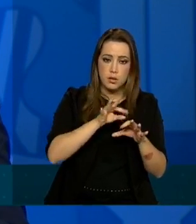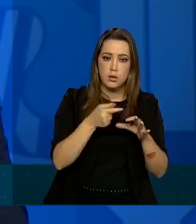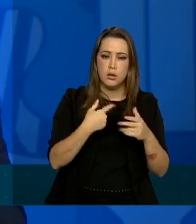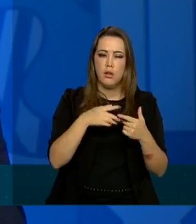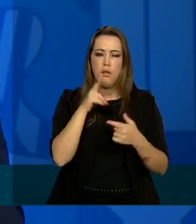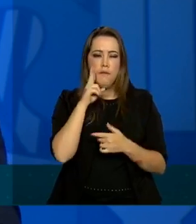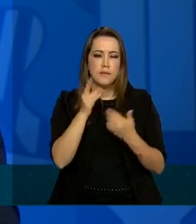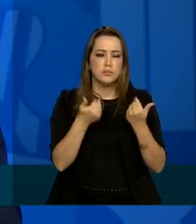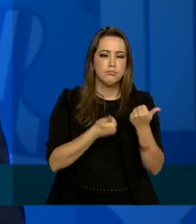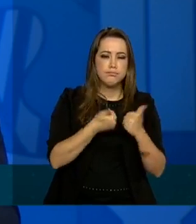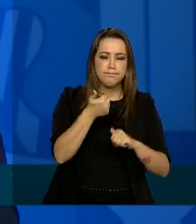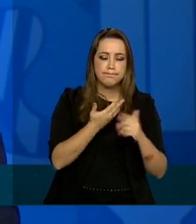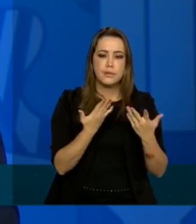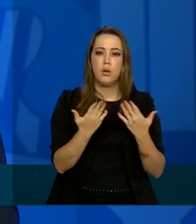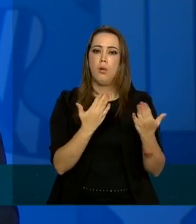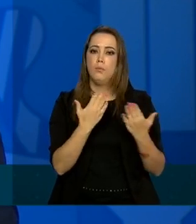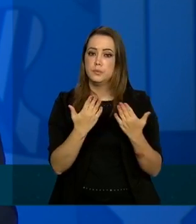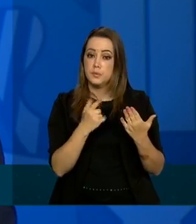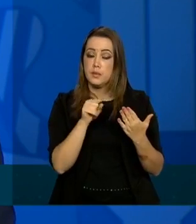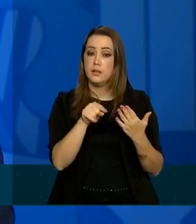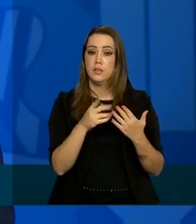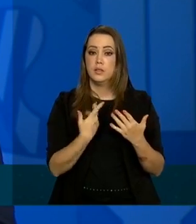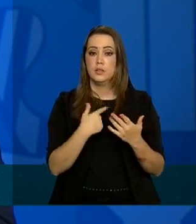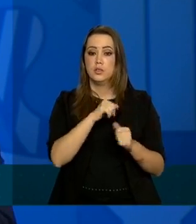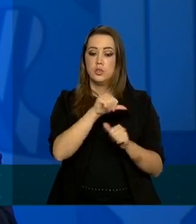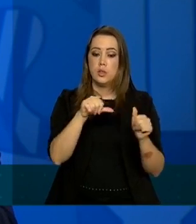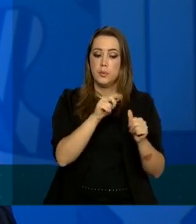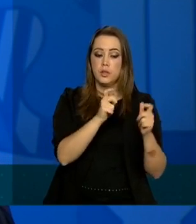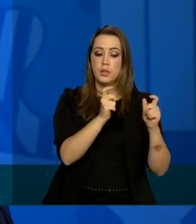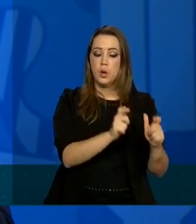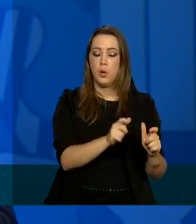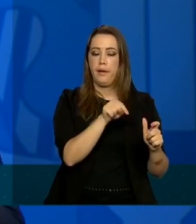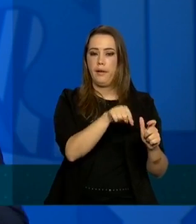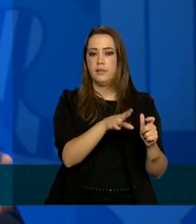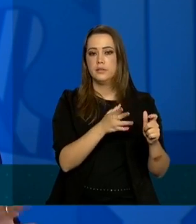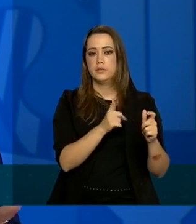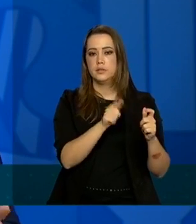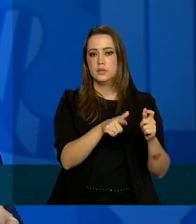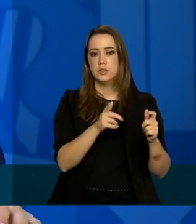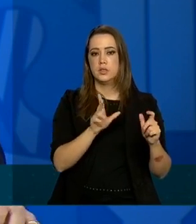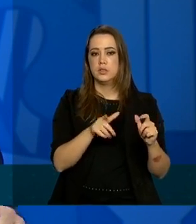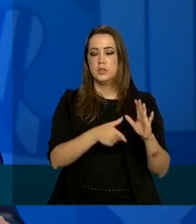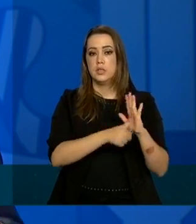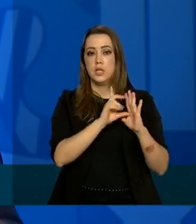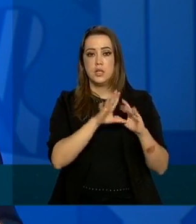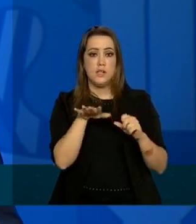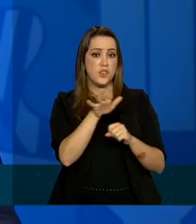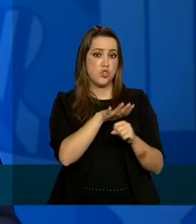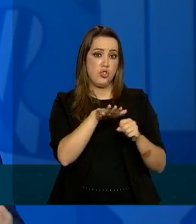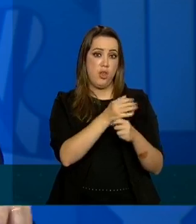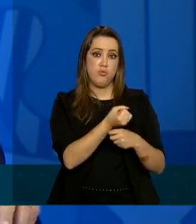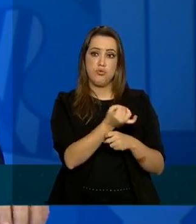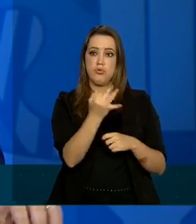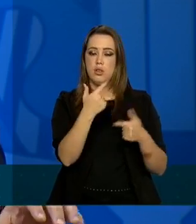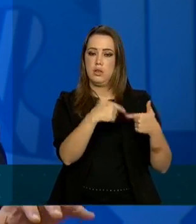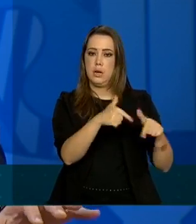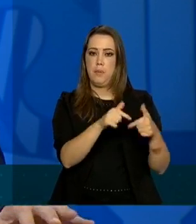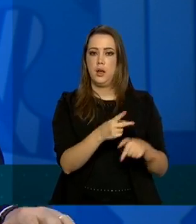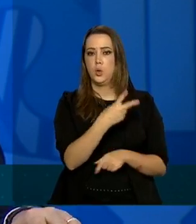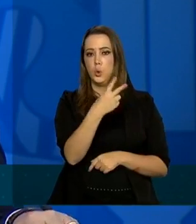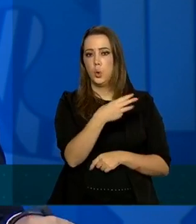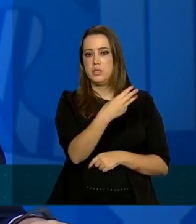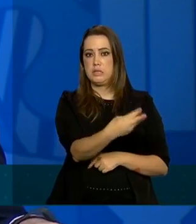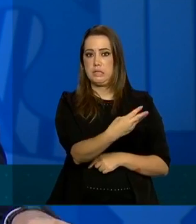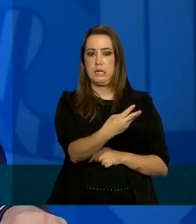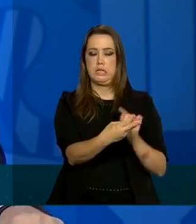fazer o remanejamento de laboratórios que estão por acaso represados tem 12 ou 13